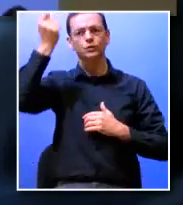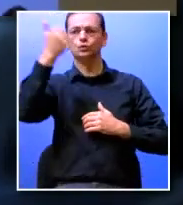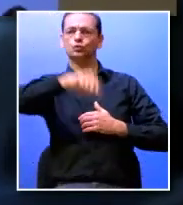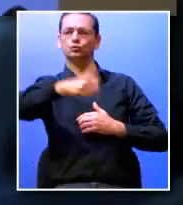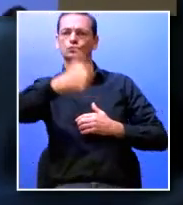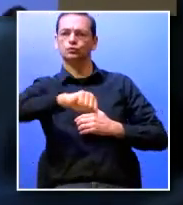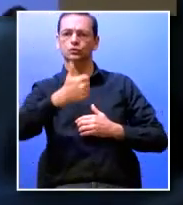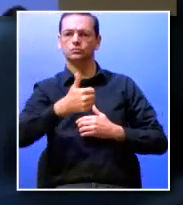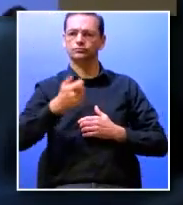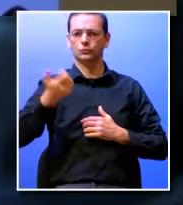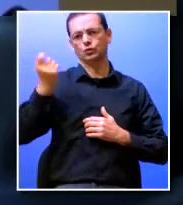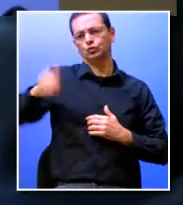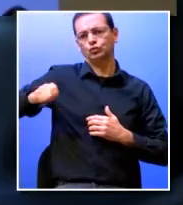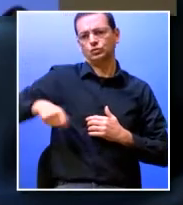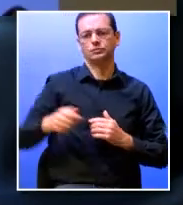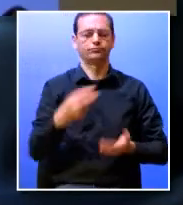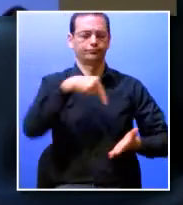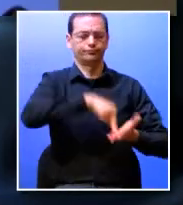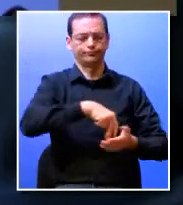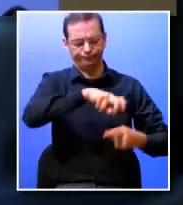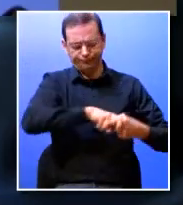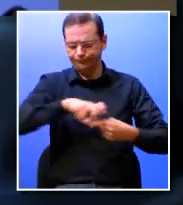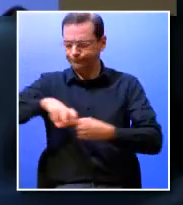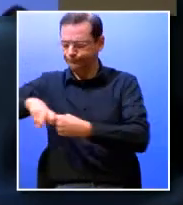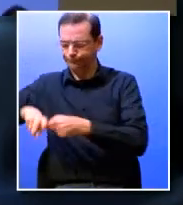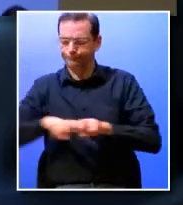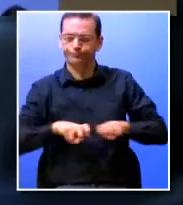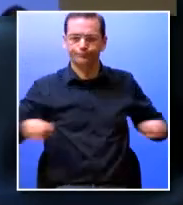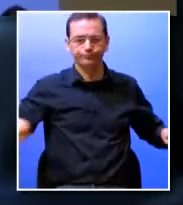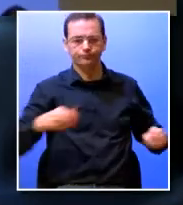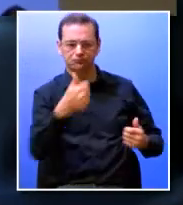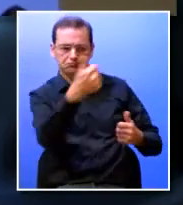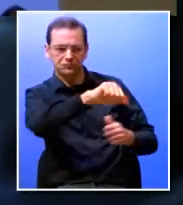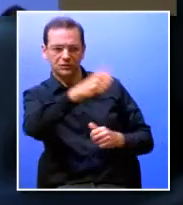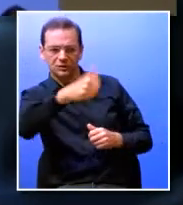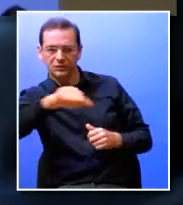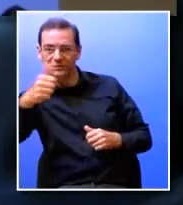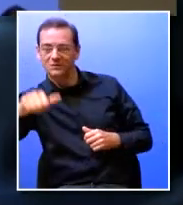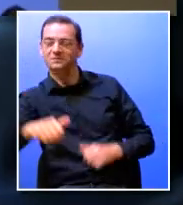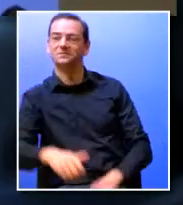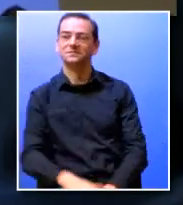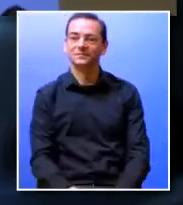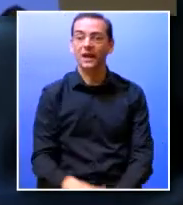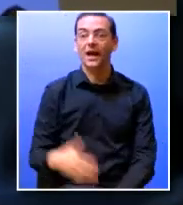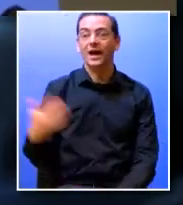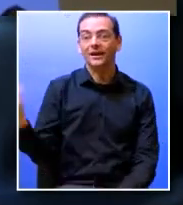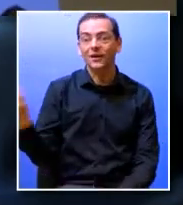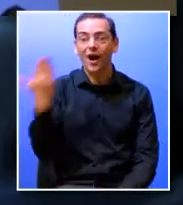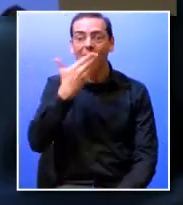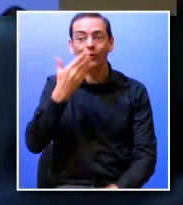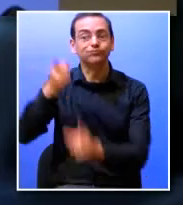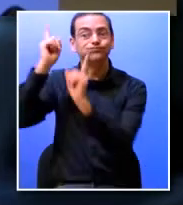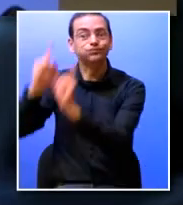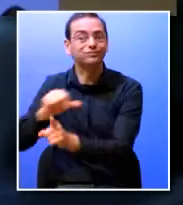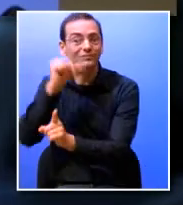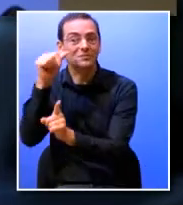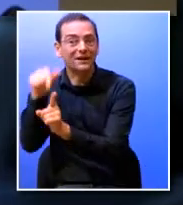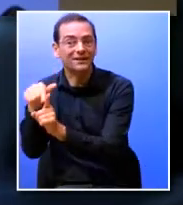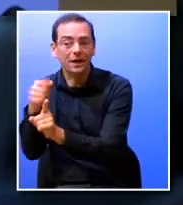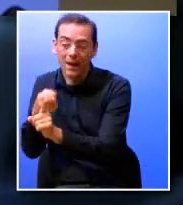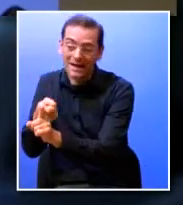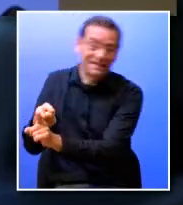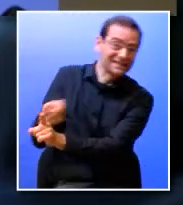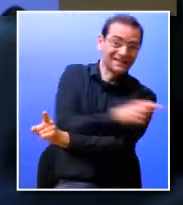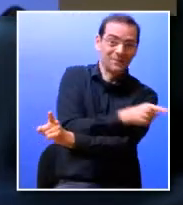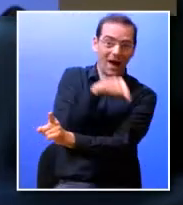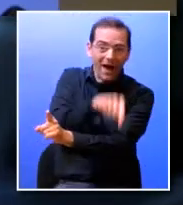avaliar estes mesmos estes mesmos projetos portanto os alunos antes de terem o seu primeiro dia de aulas já passaram uma